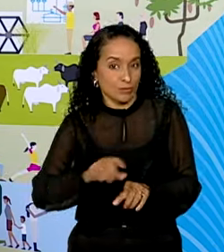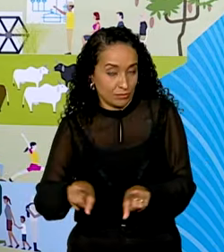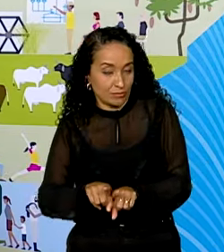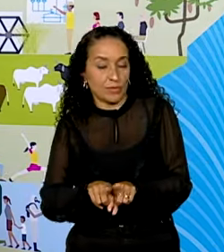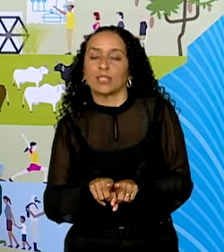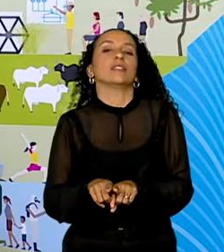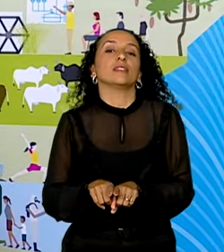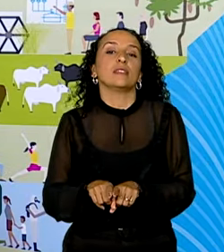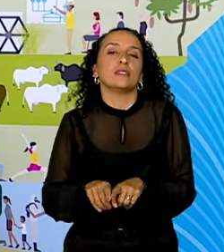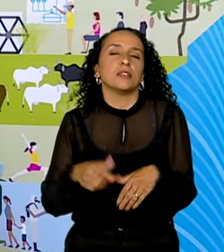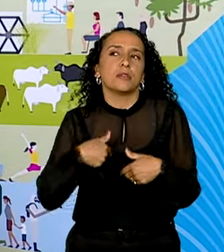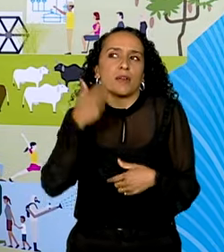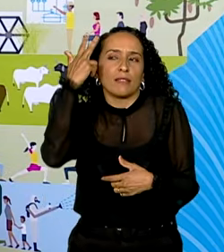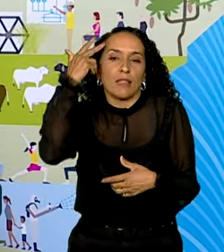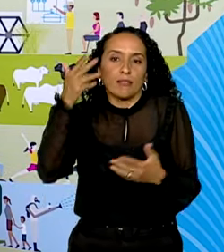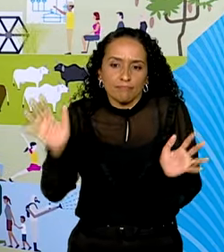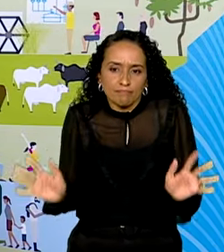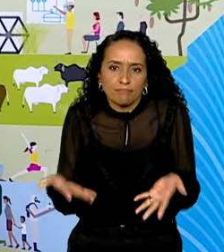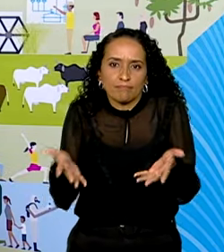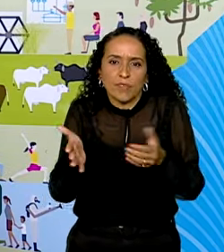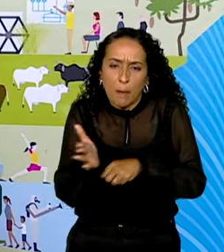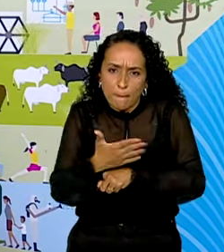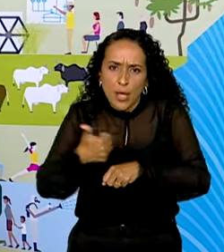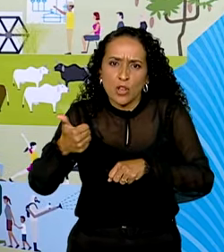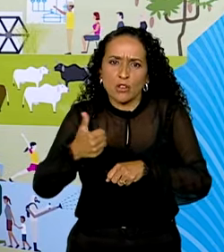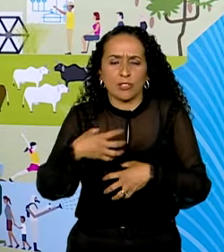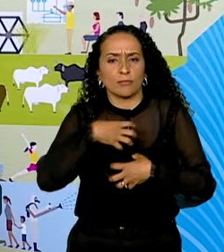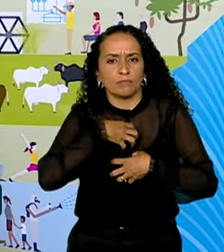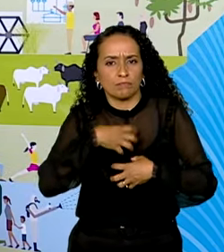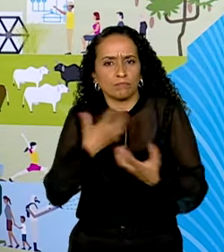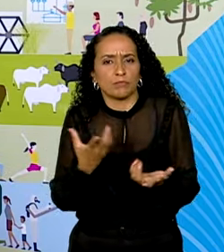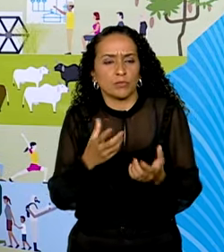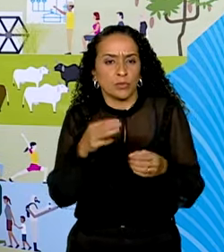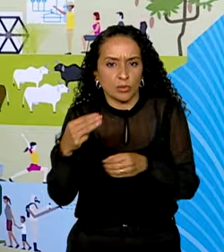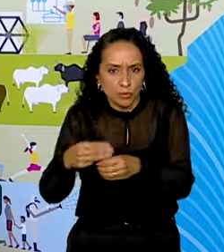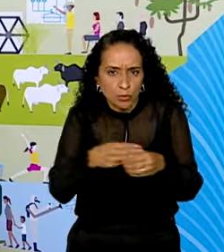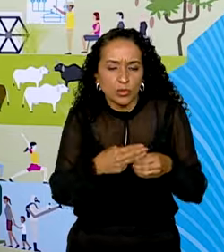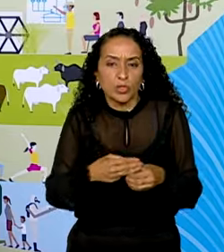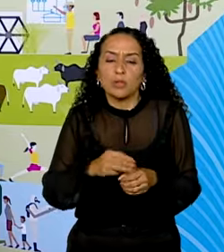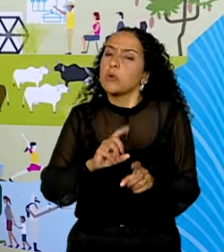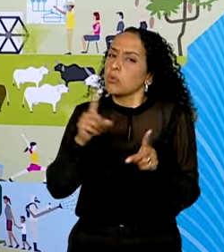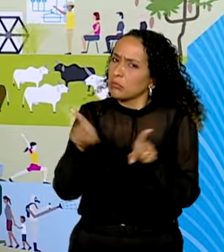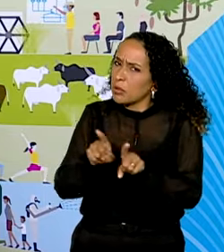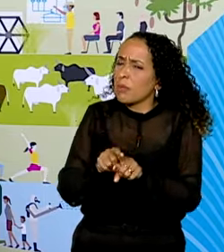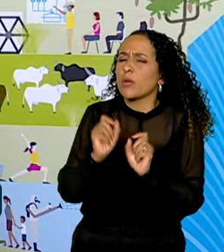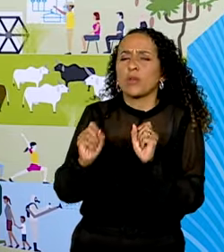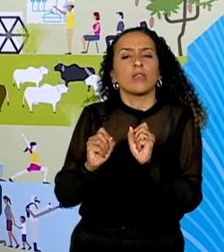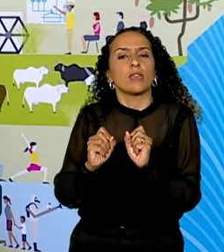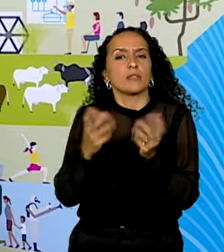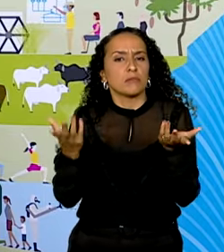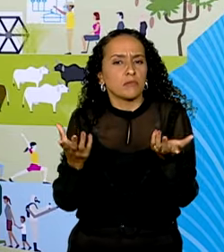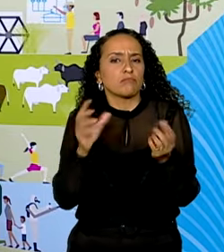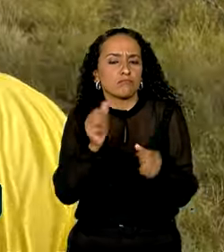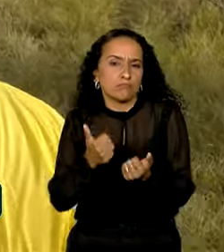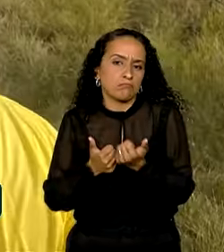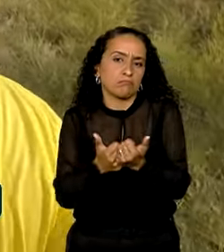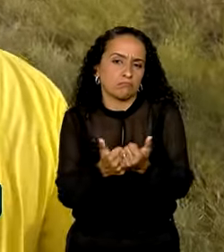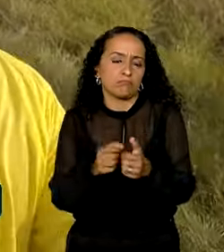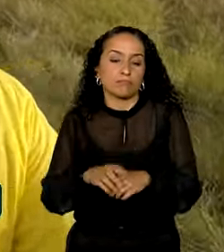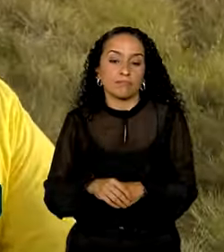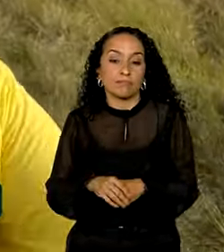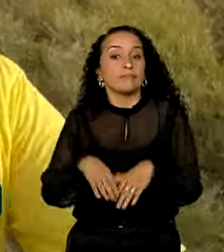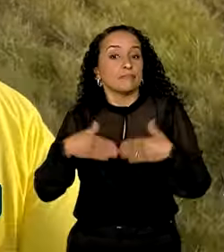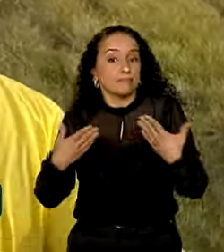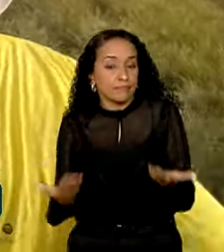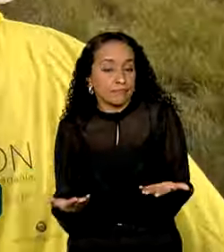promovendo ali a melhoria das condições nos municípios. Ou até mesmo de caráter assistencialista. Ou